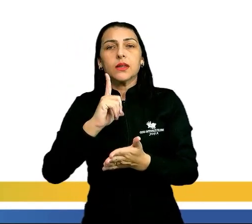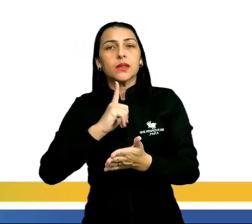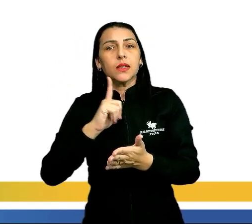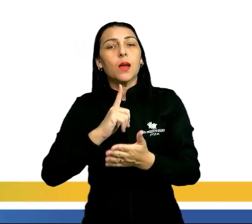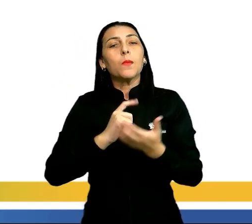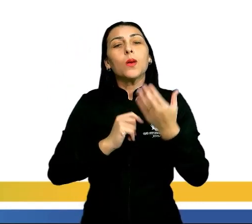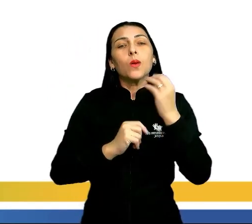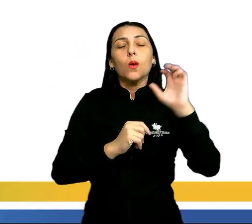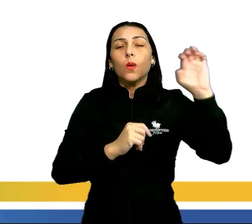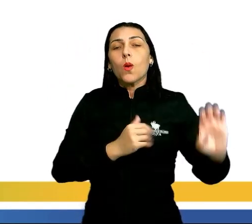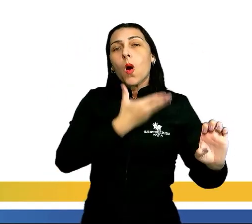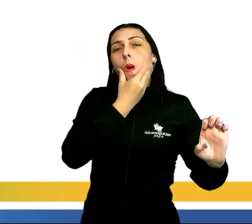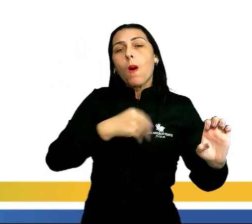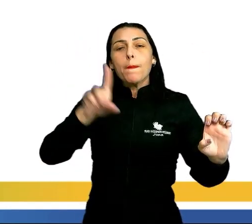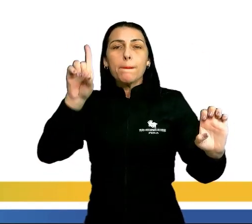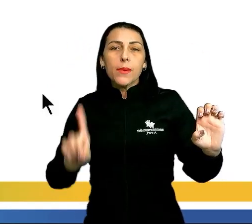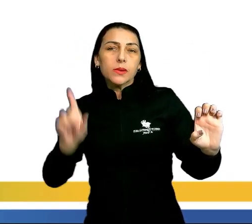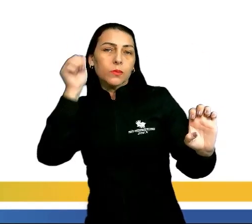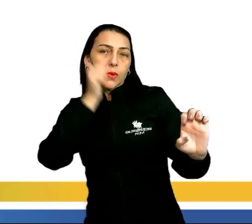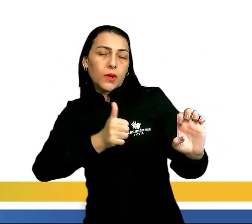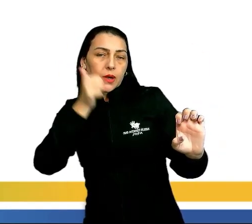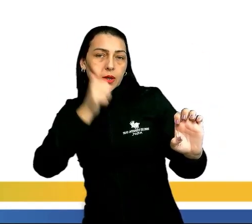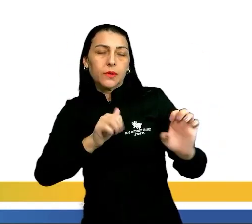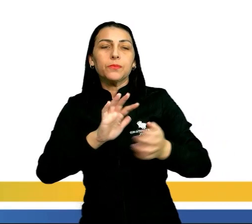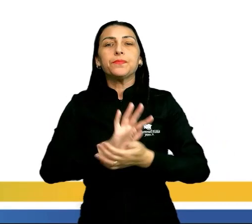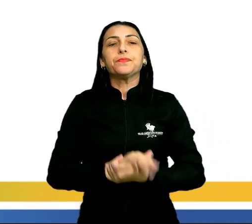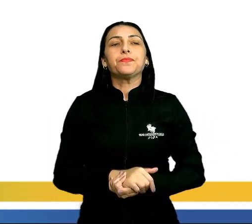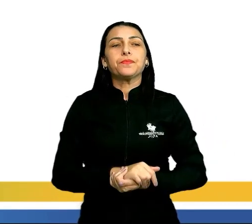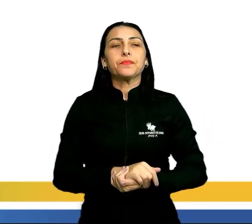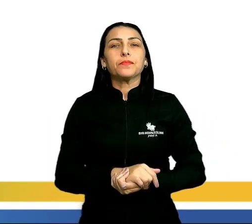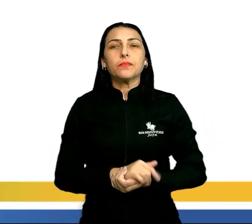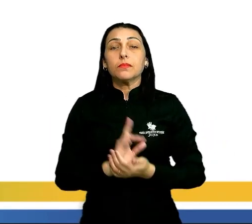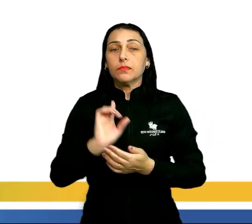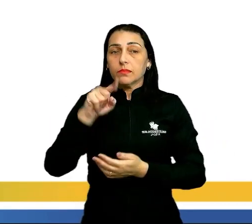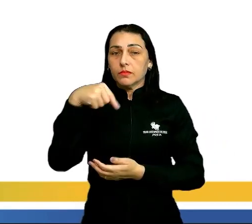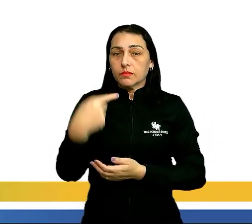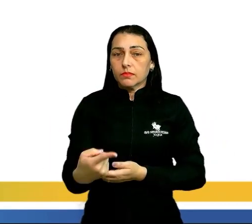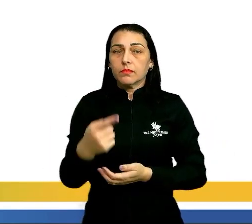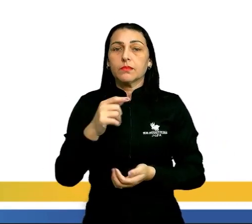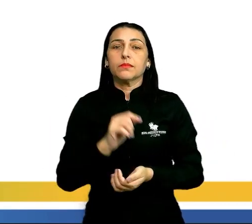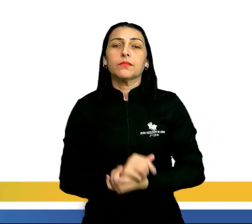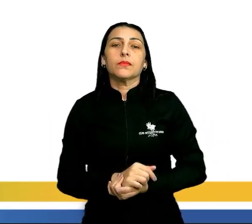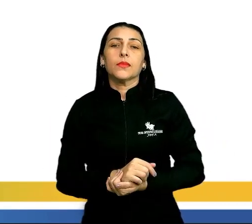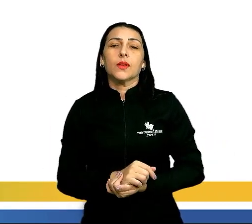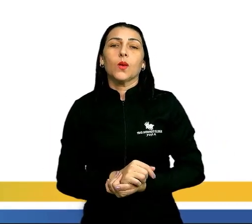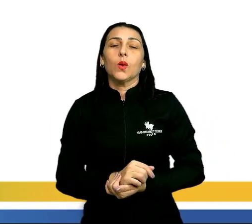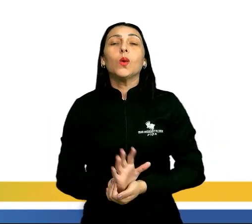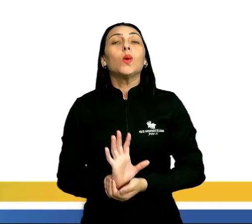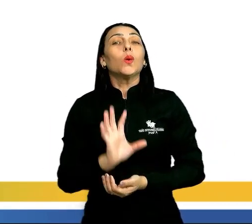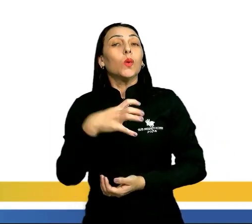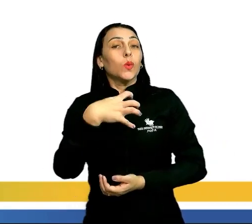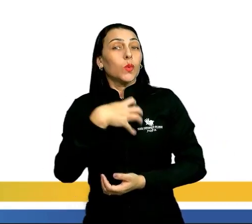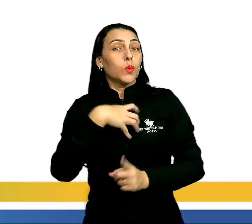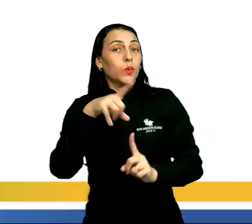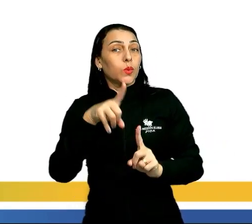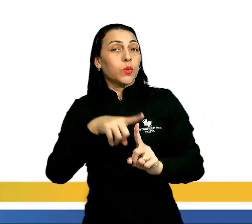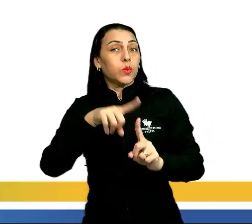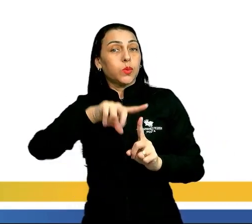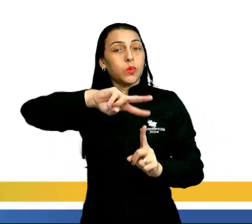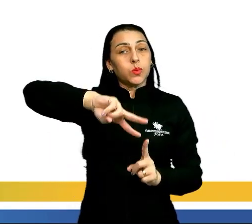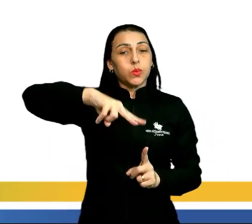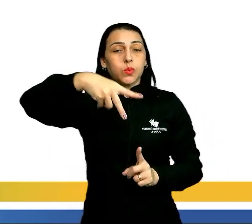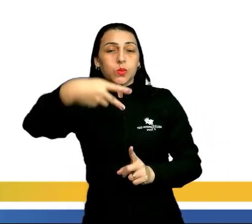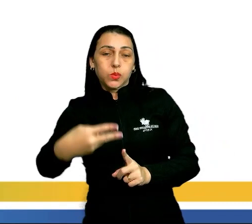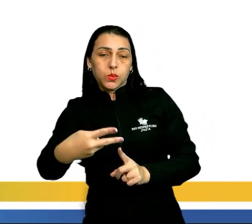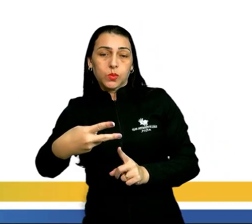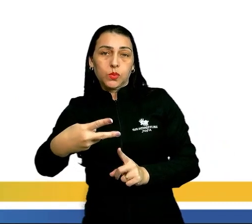de um lado os homens e do outro lado as mulheres. Vamos para a próxima? Aqui o formato da pirâmide se inverteu